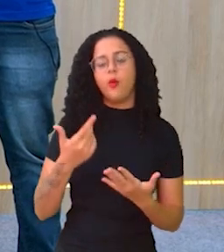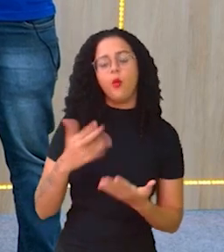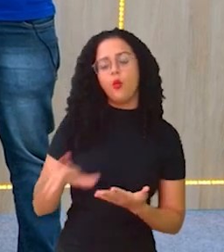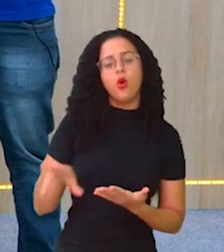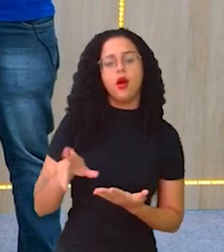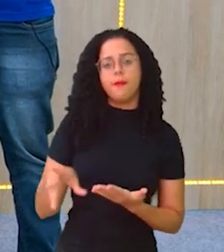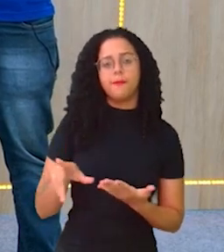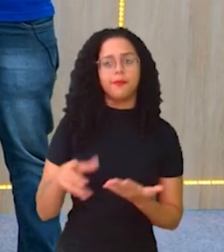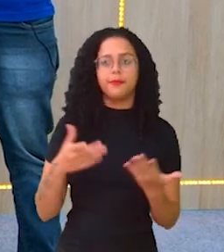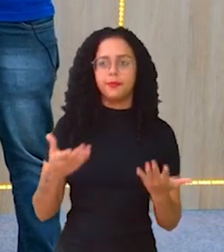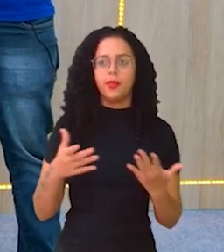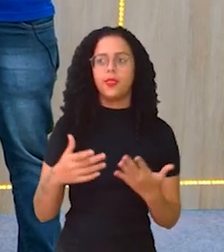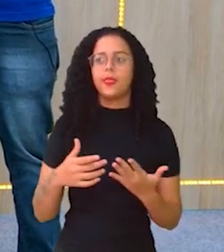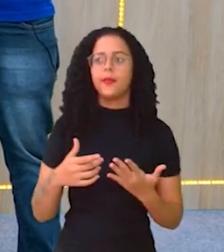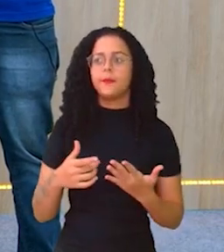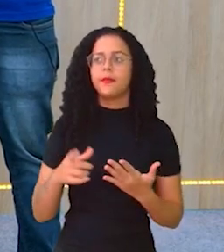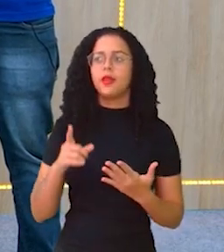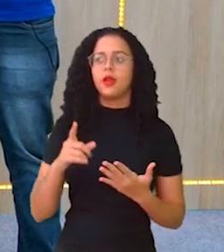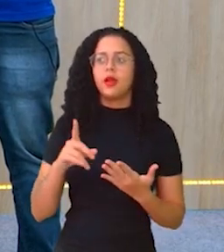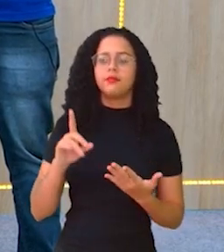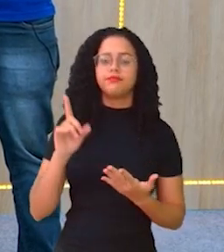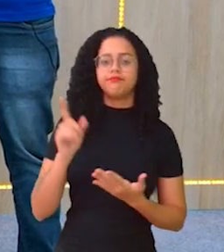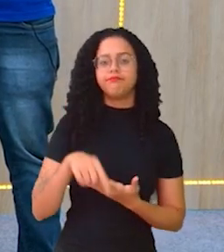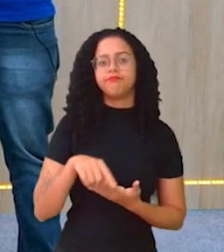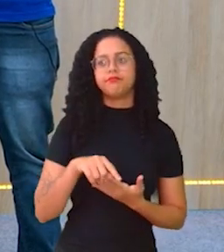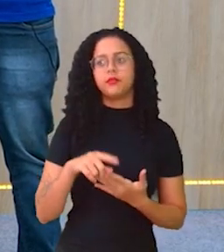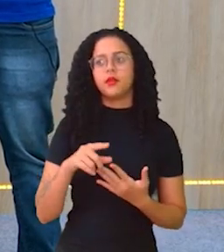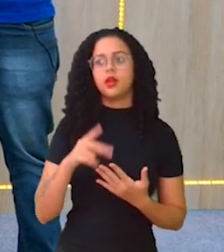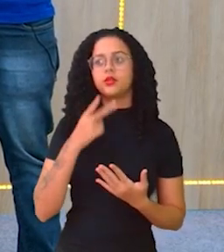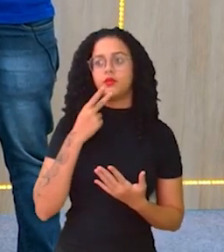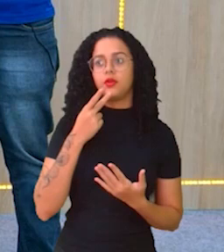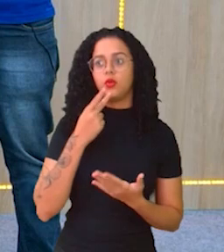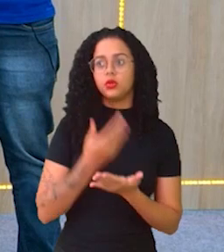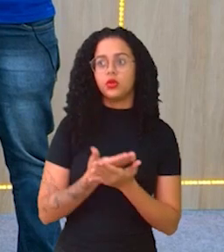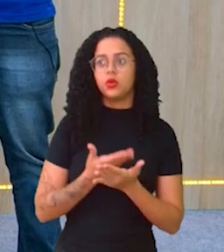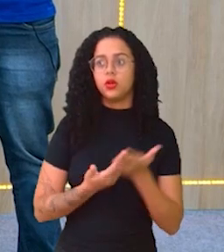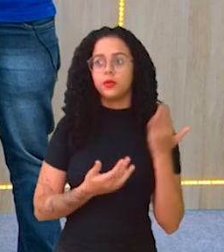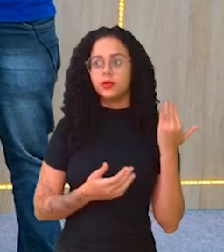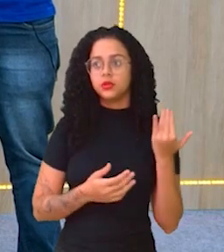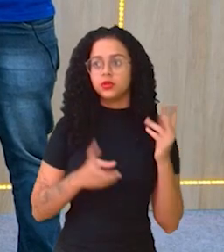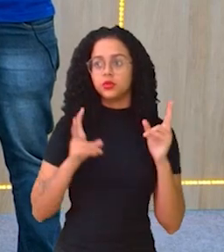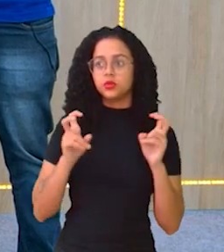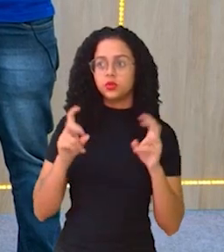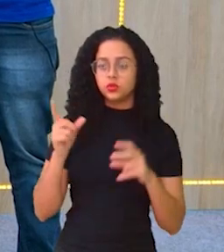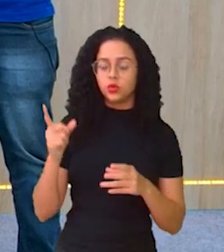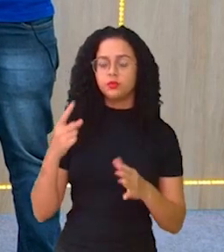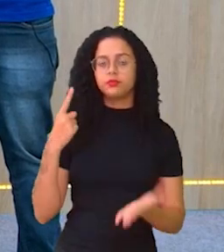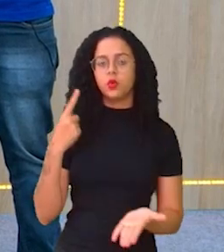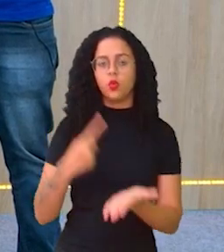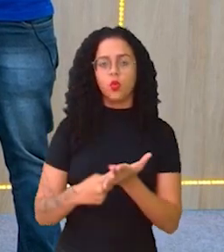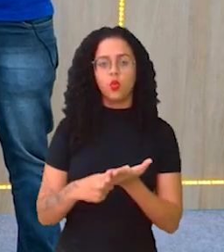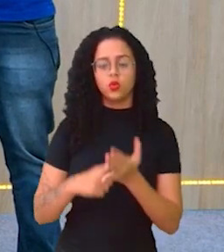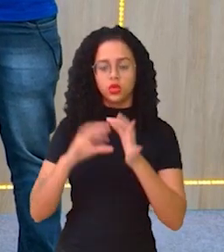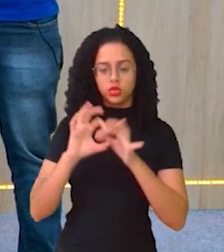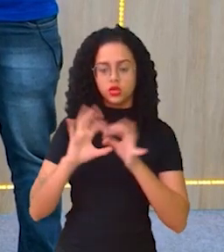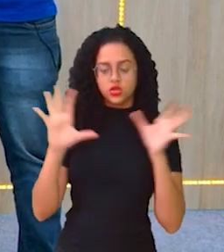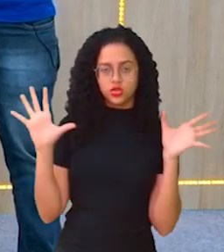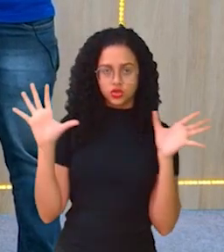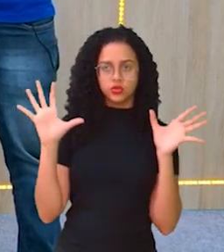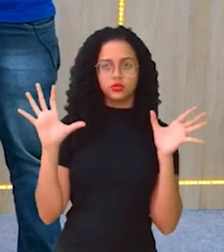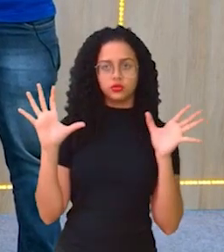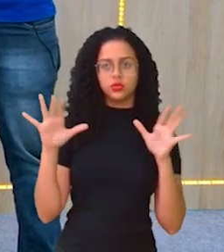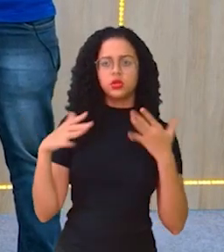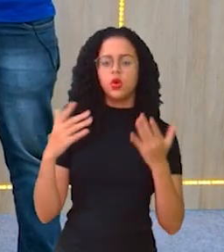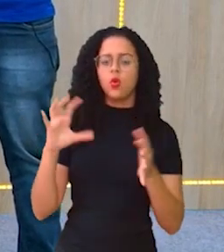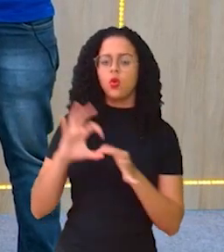mas sim. É uma negativa, né? Pois é, a gente falou na aula passada sobre essa questão do consentimento. Então,